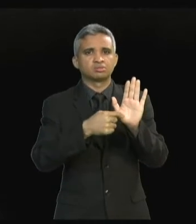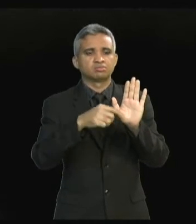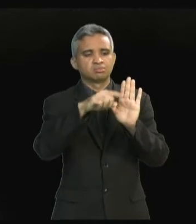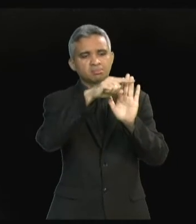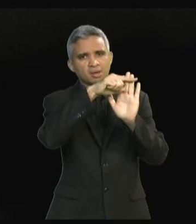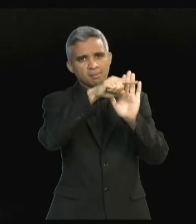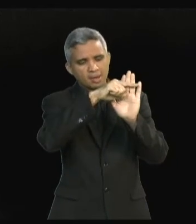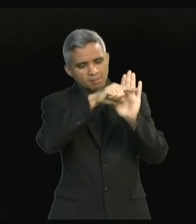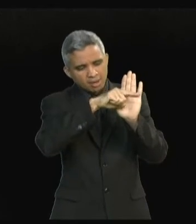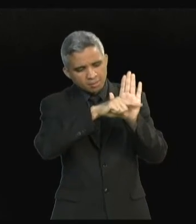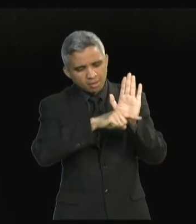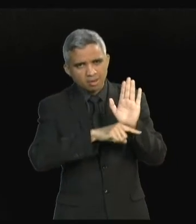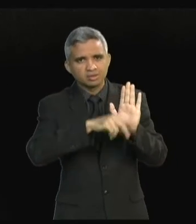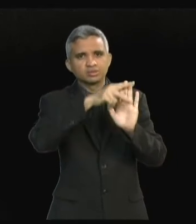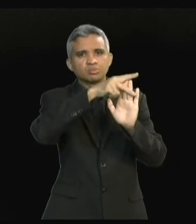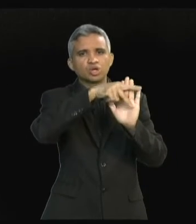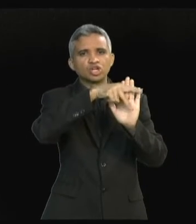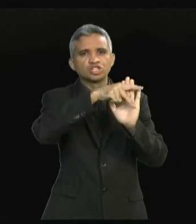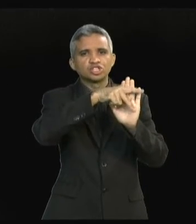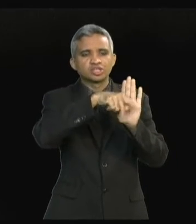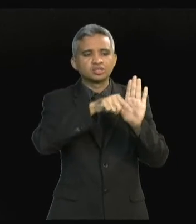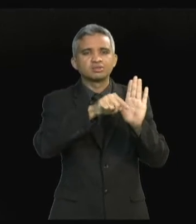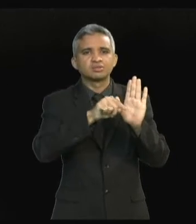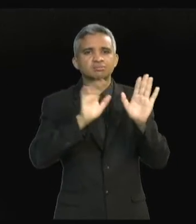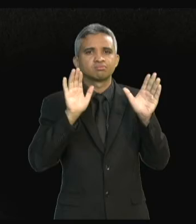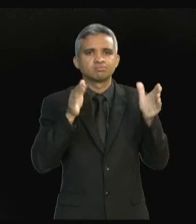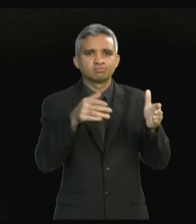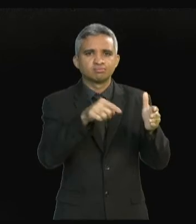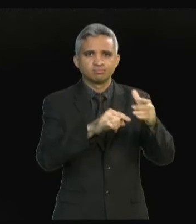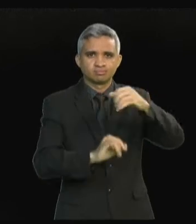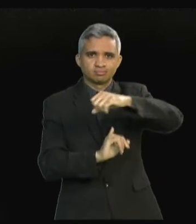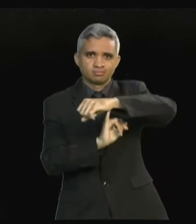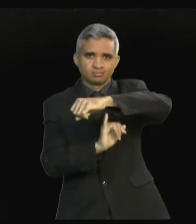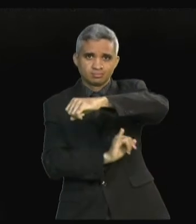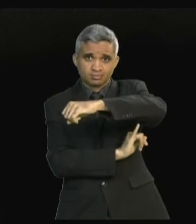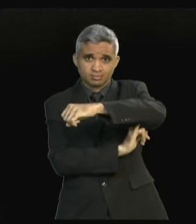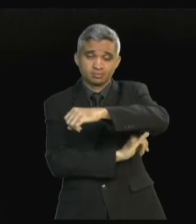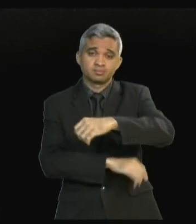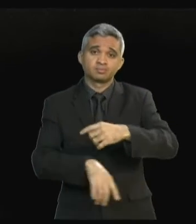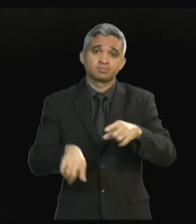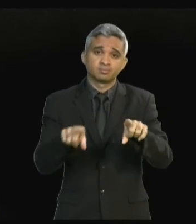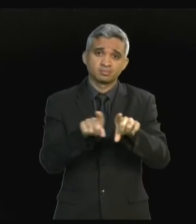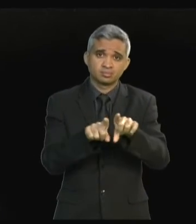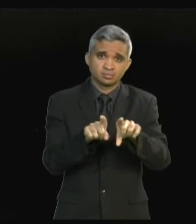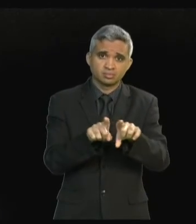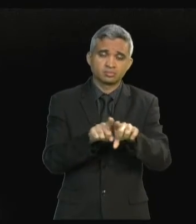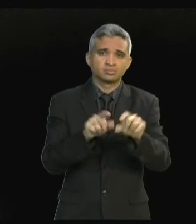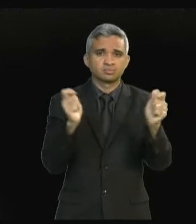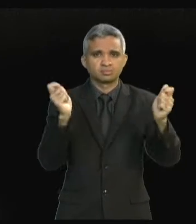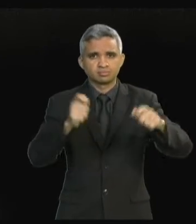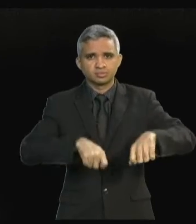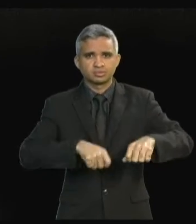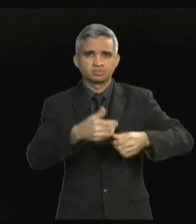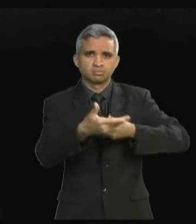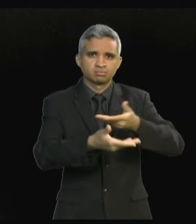região do Vale do Tapeco, no Mirim, durante o ano e também aproximar a classe política local